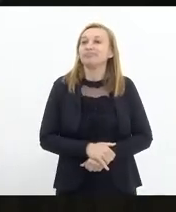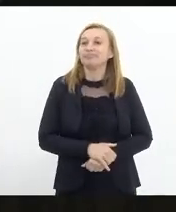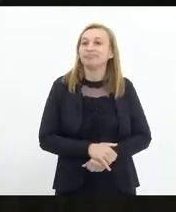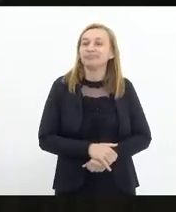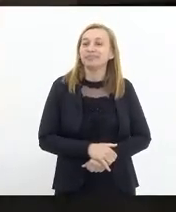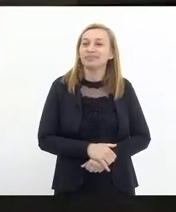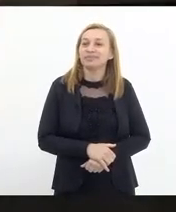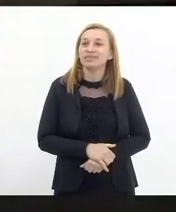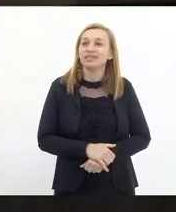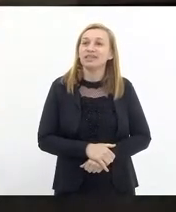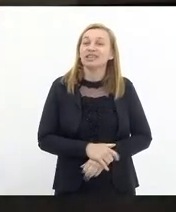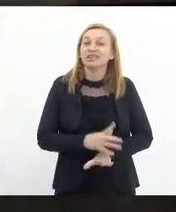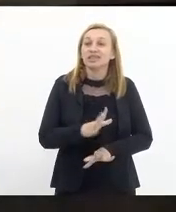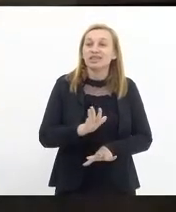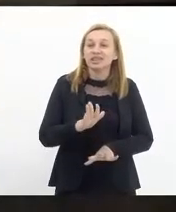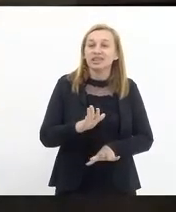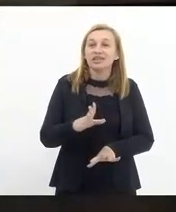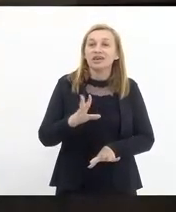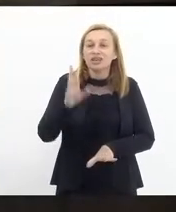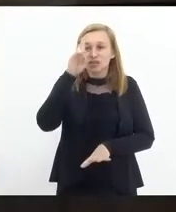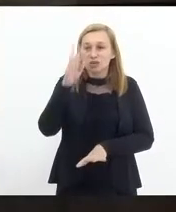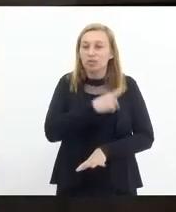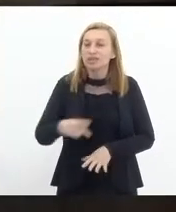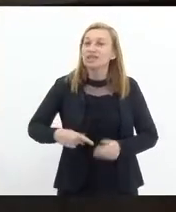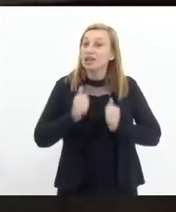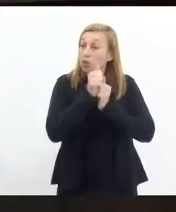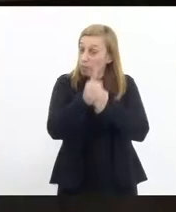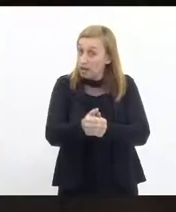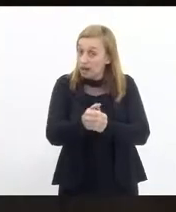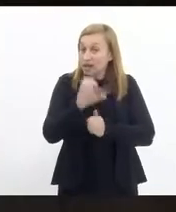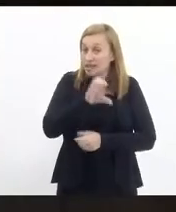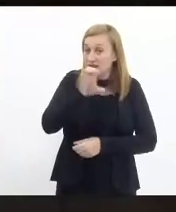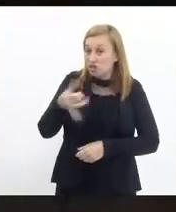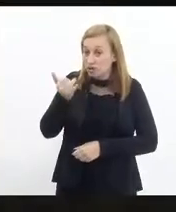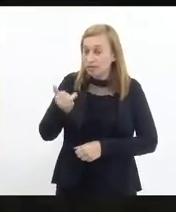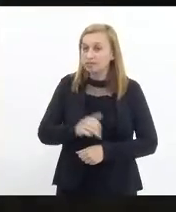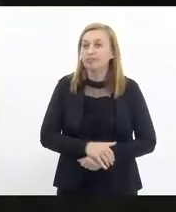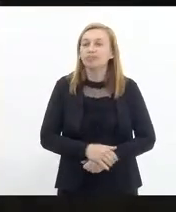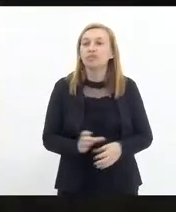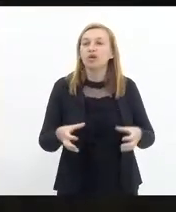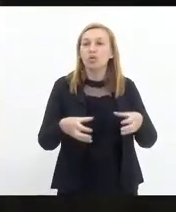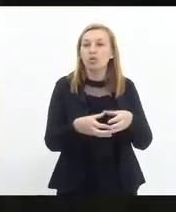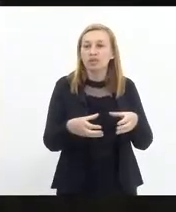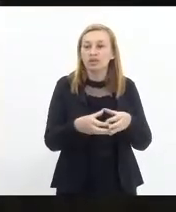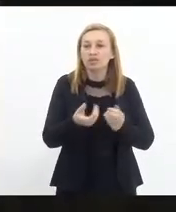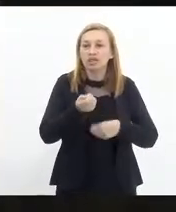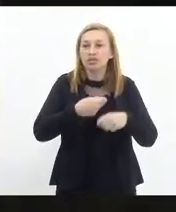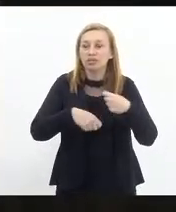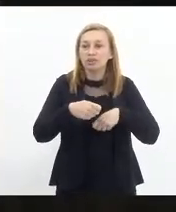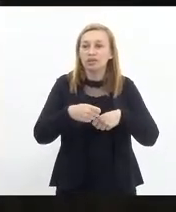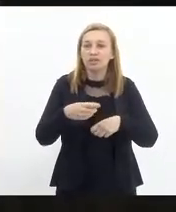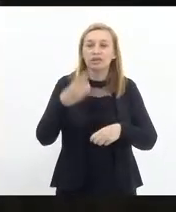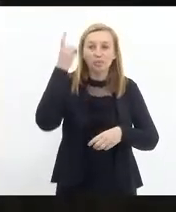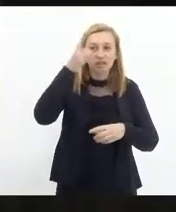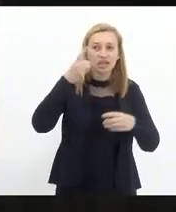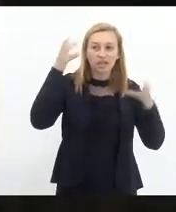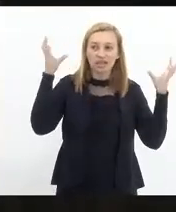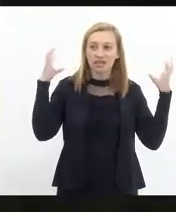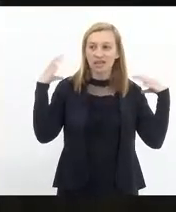Deputado... Malha Pão. Senhor presidente, vou acompanhar o parecer da CCJ. Pela comissão de economia, deputada Célia Jordão.